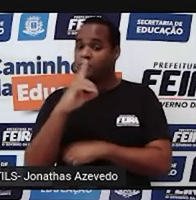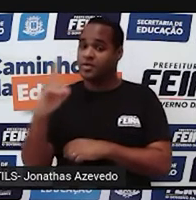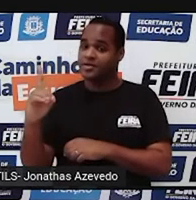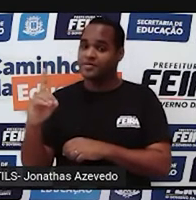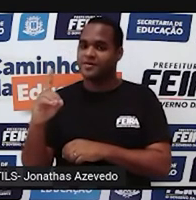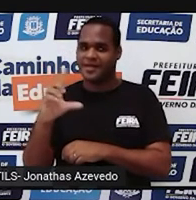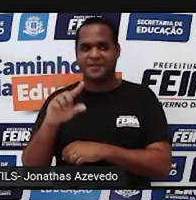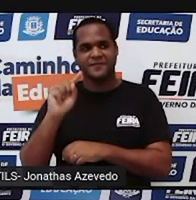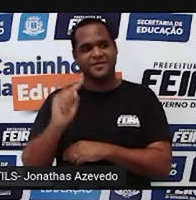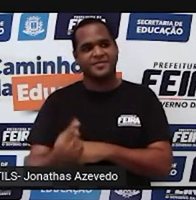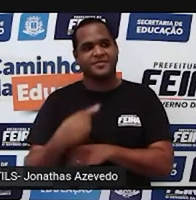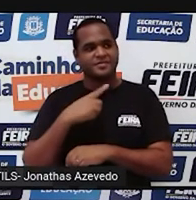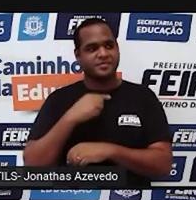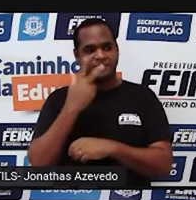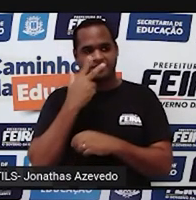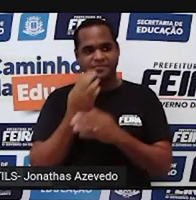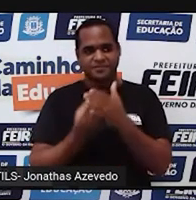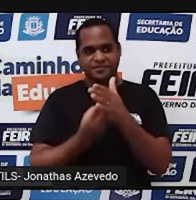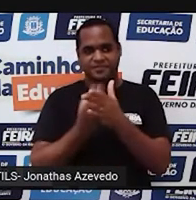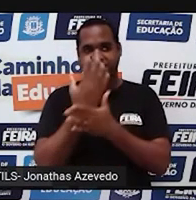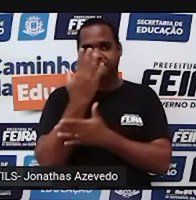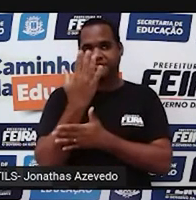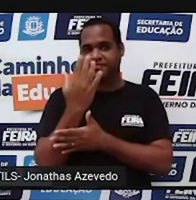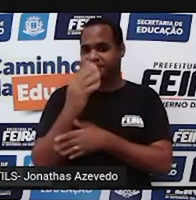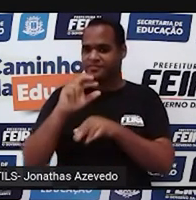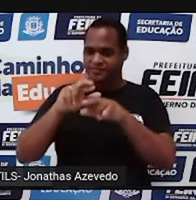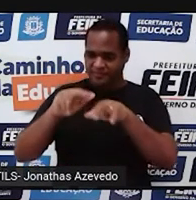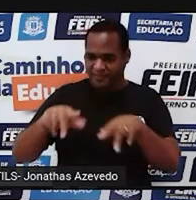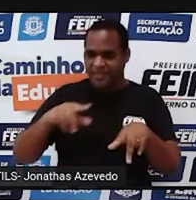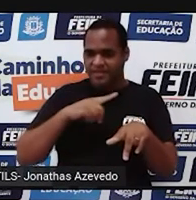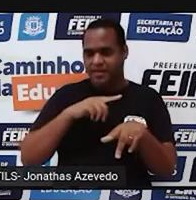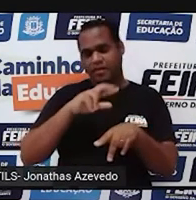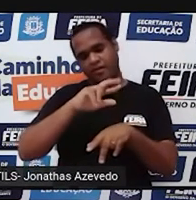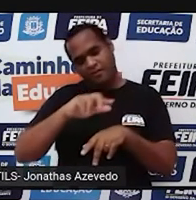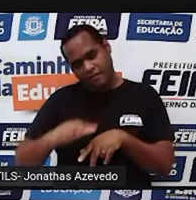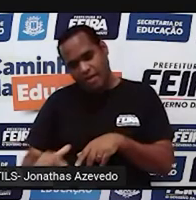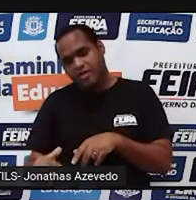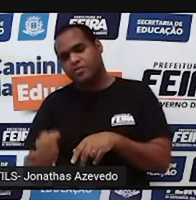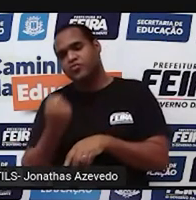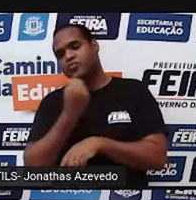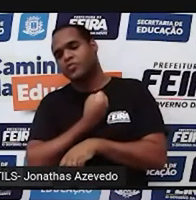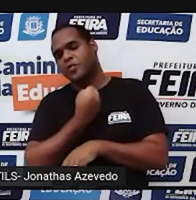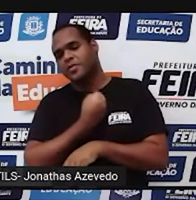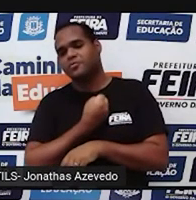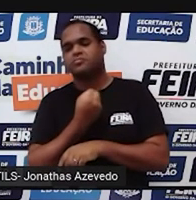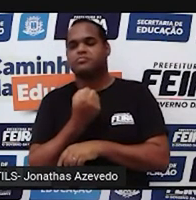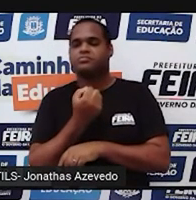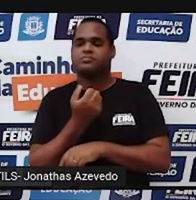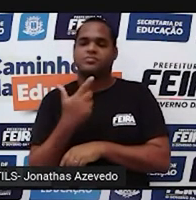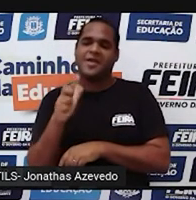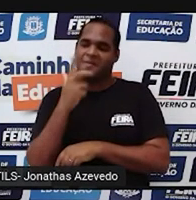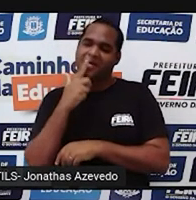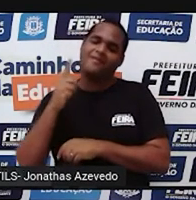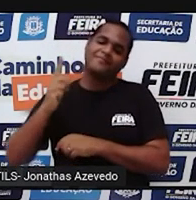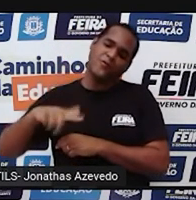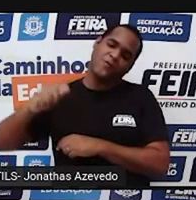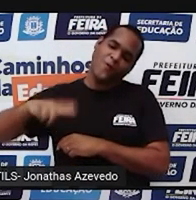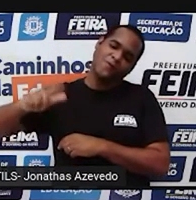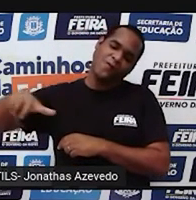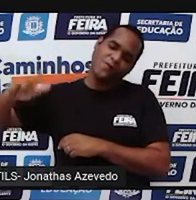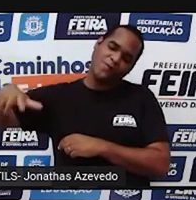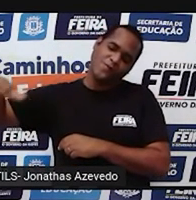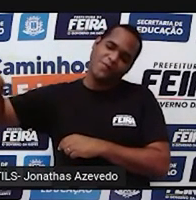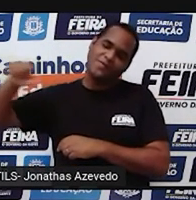vírgula, vai aparecer infinitos algarismos. E esses algarismos ficam se repetindo o tempo